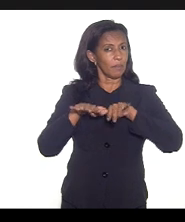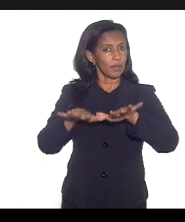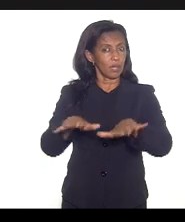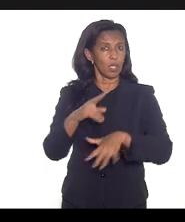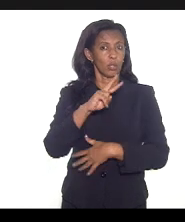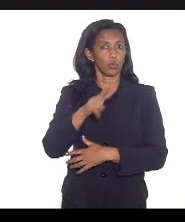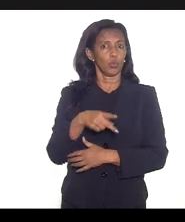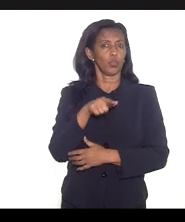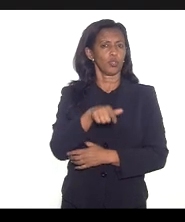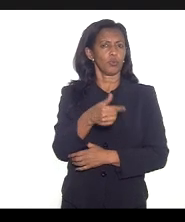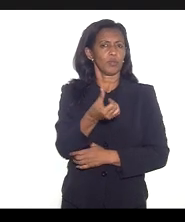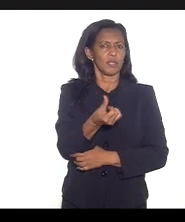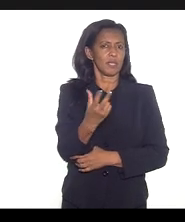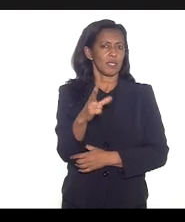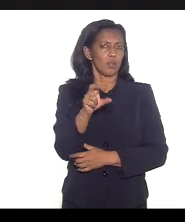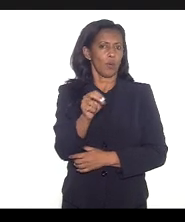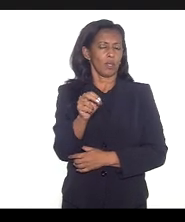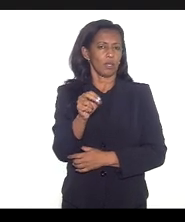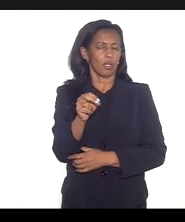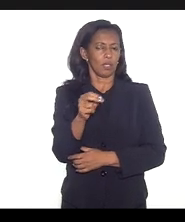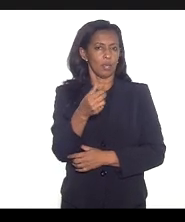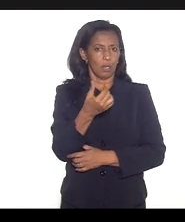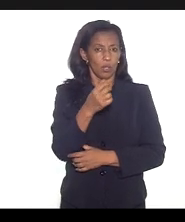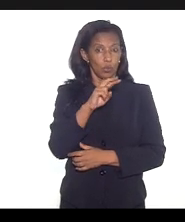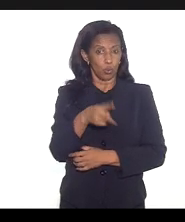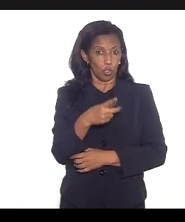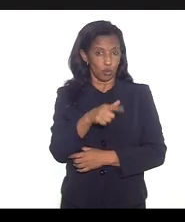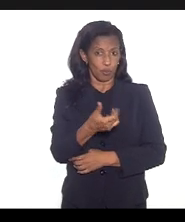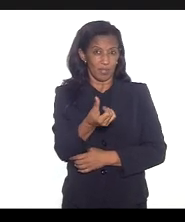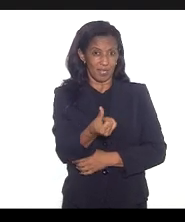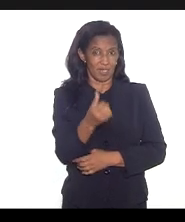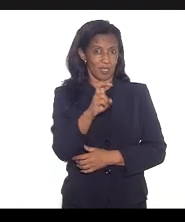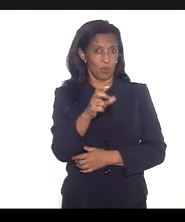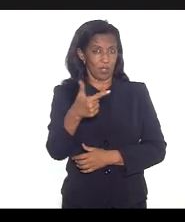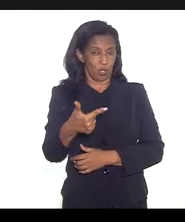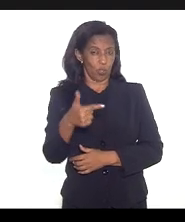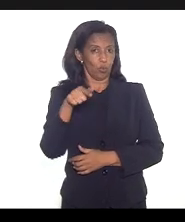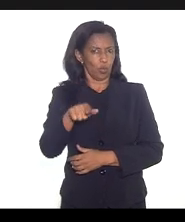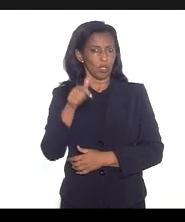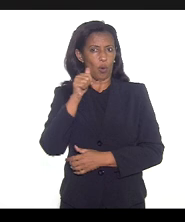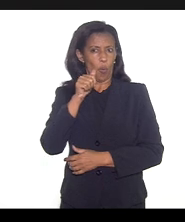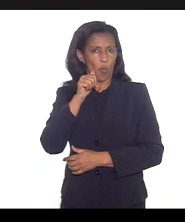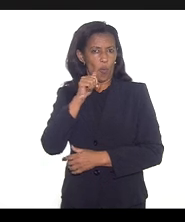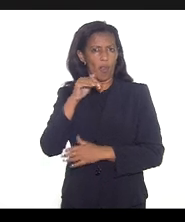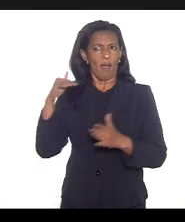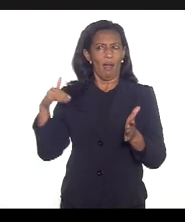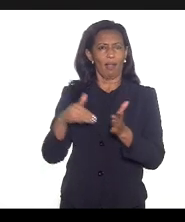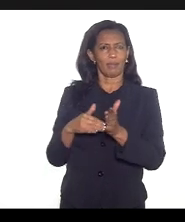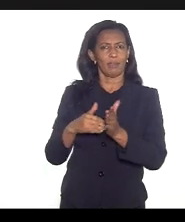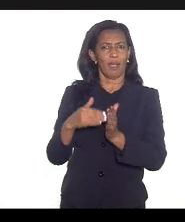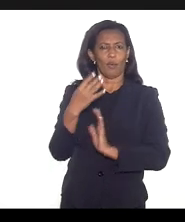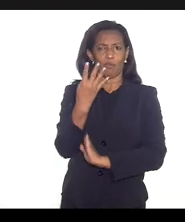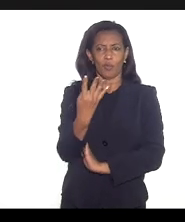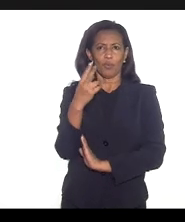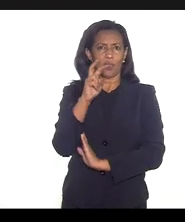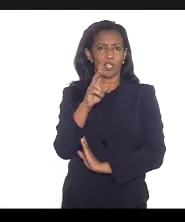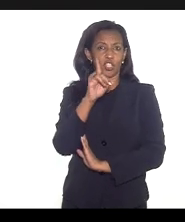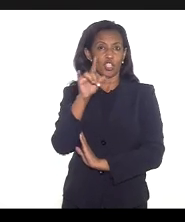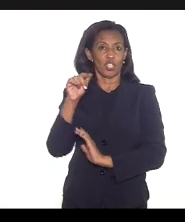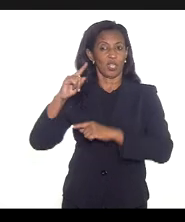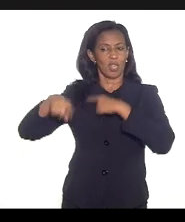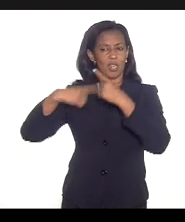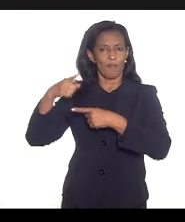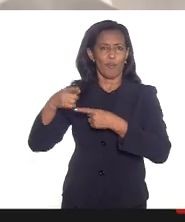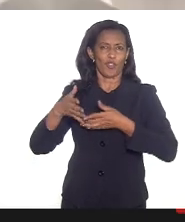2.652 casos de Covid entre porperas que são mulheres até 45 dias após o parto